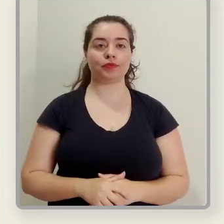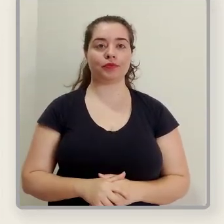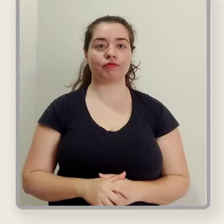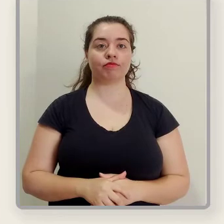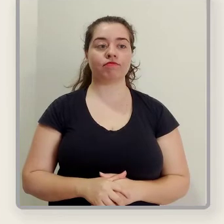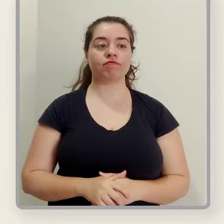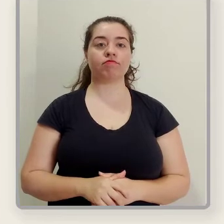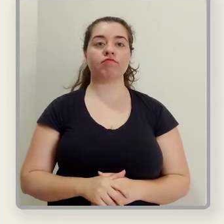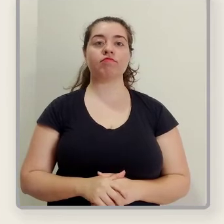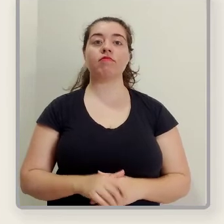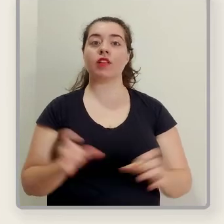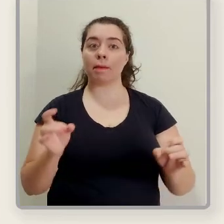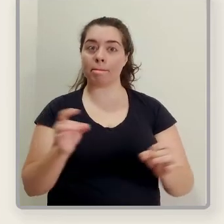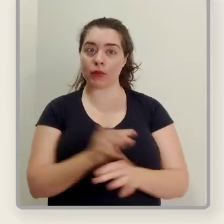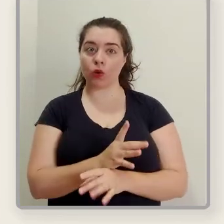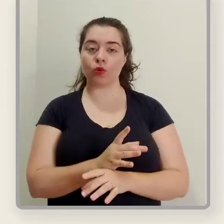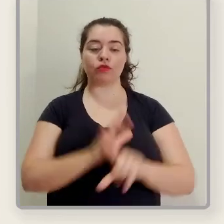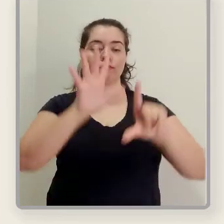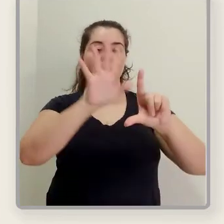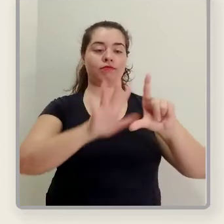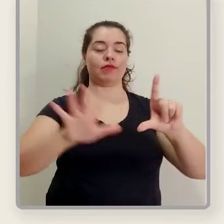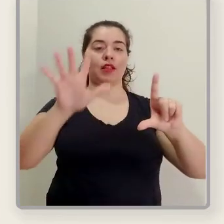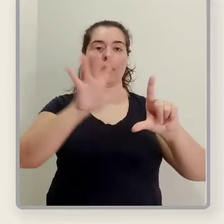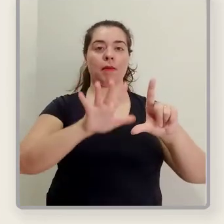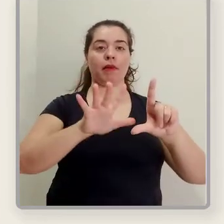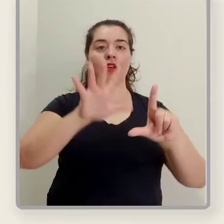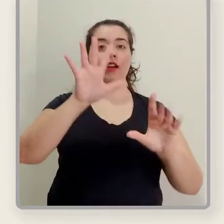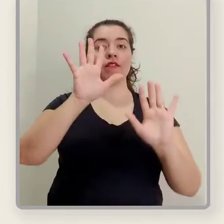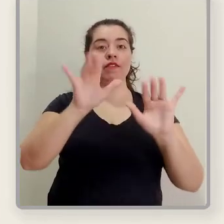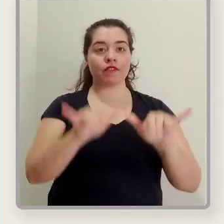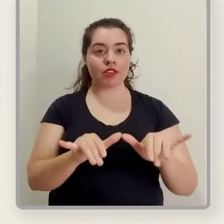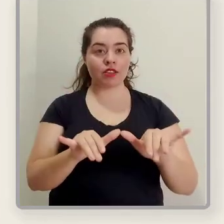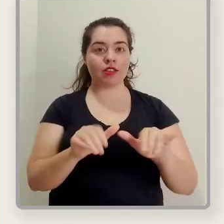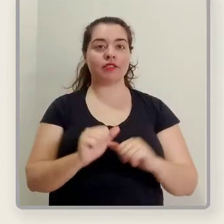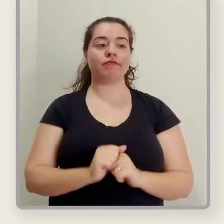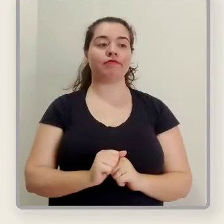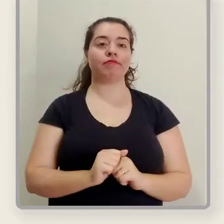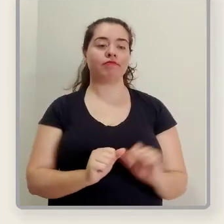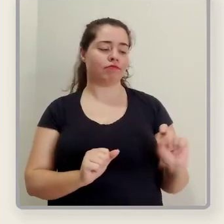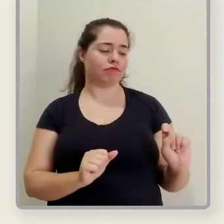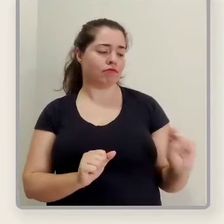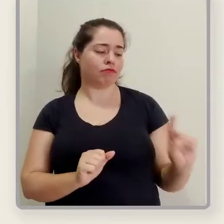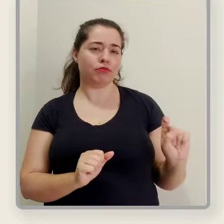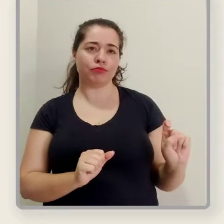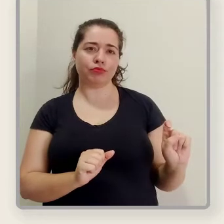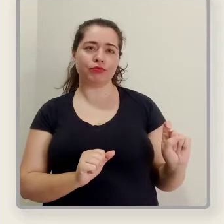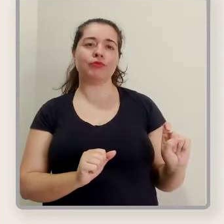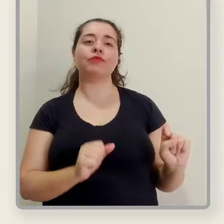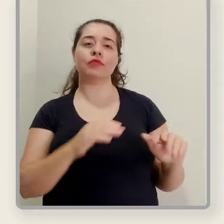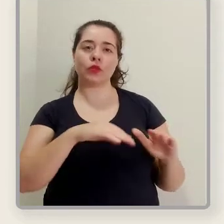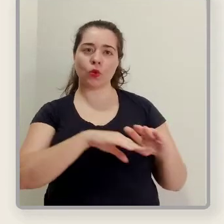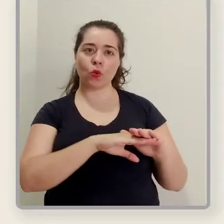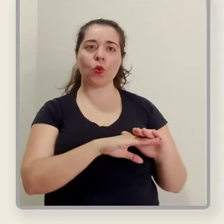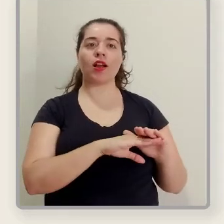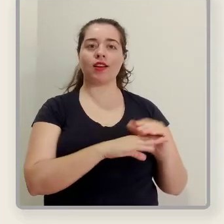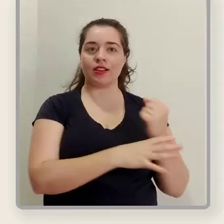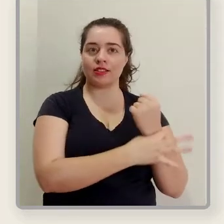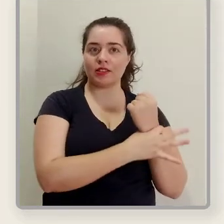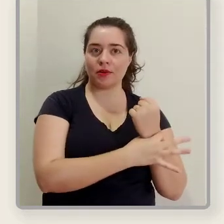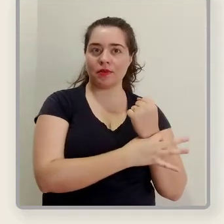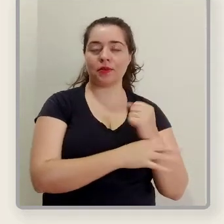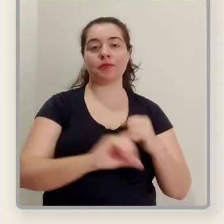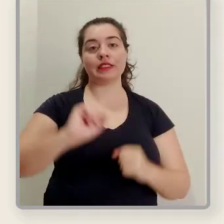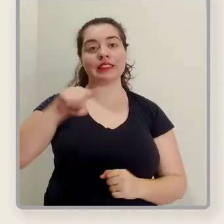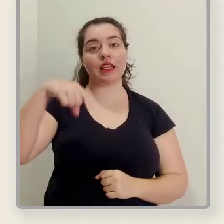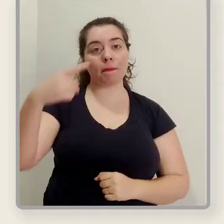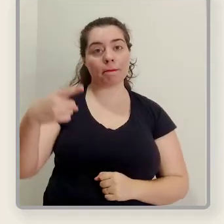Feito isso, há uma página de finalização, é só declarar que guardará o arquivo em local seguro, e faça o download